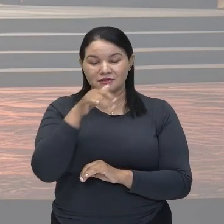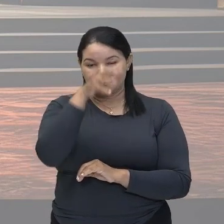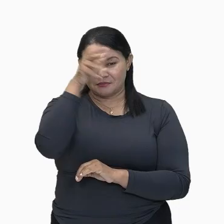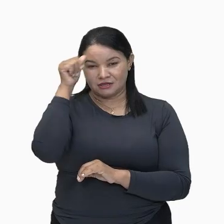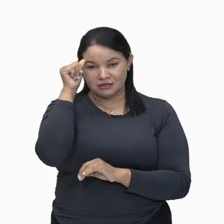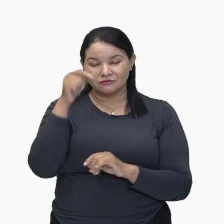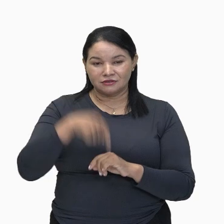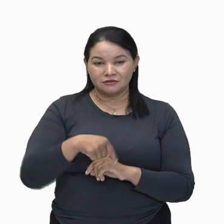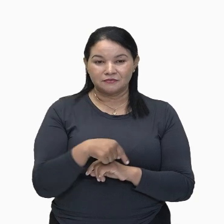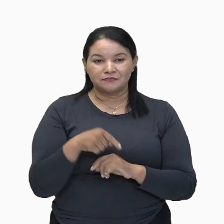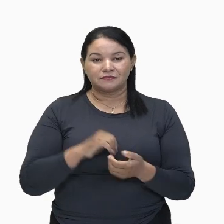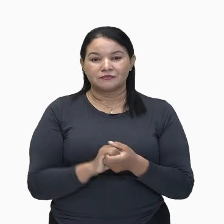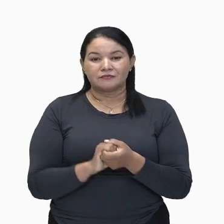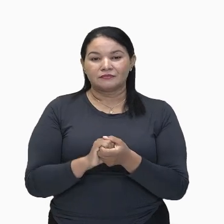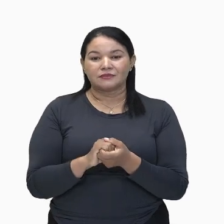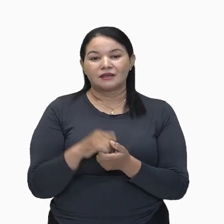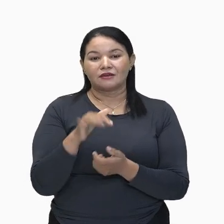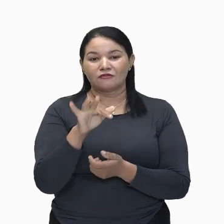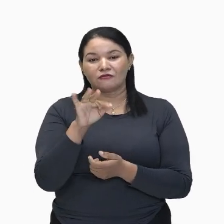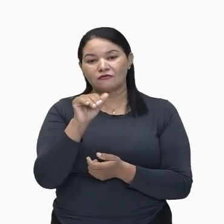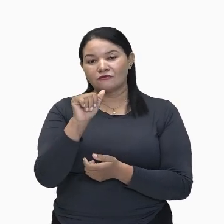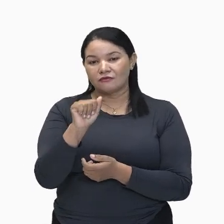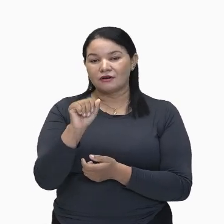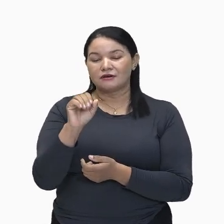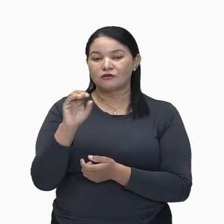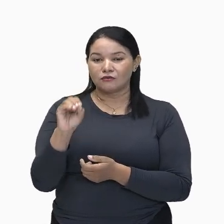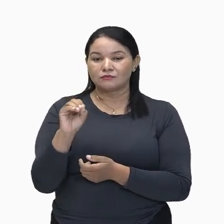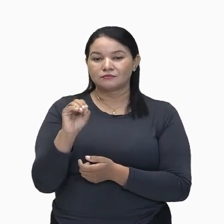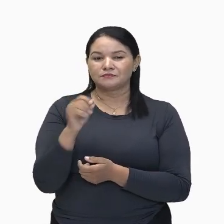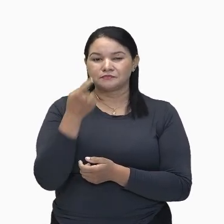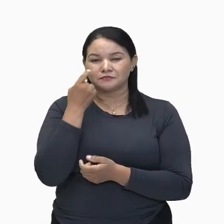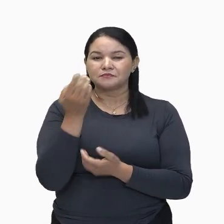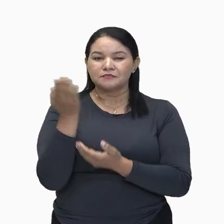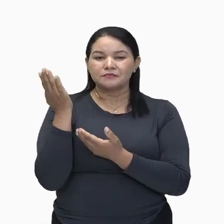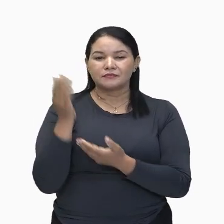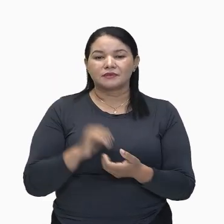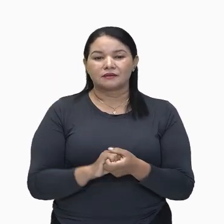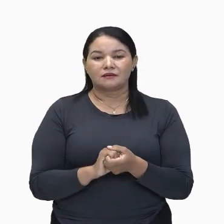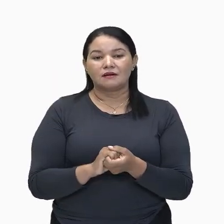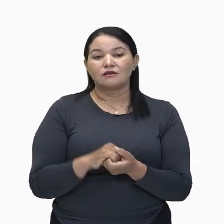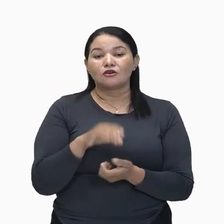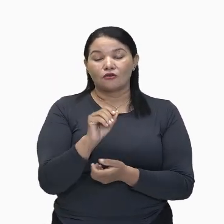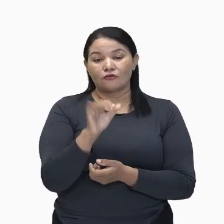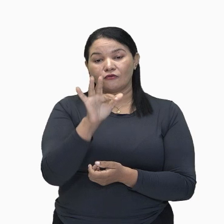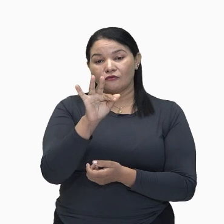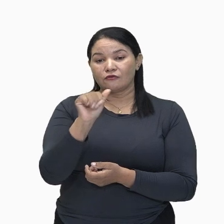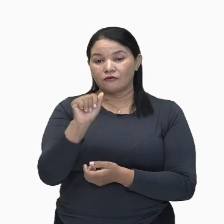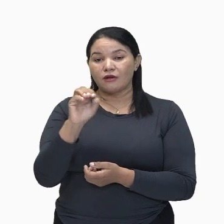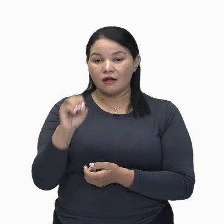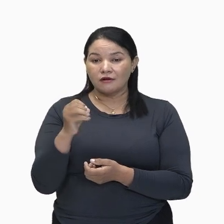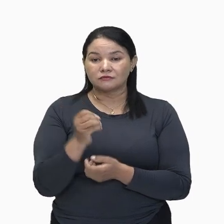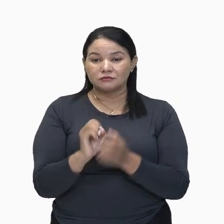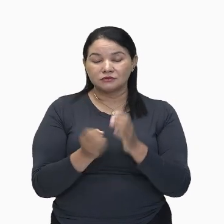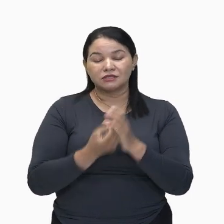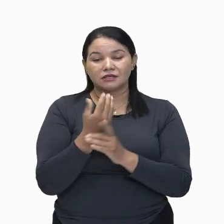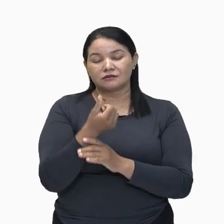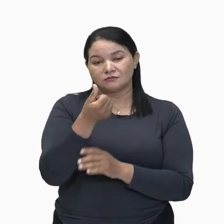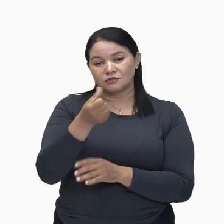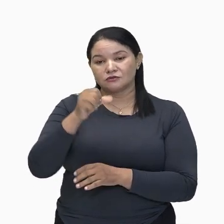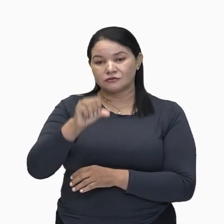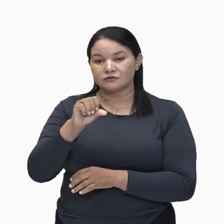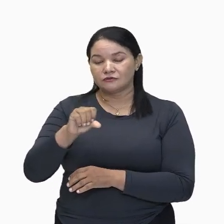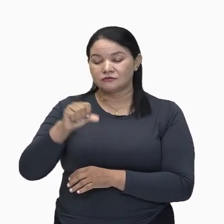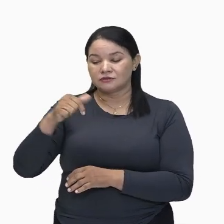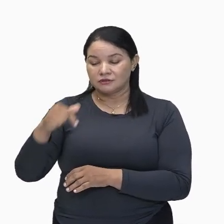Festival Amazonas de Ópera. Bem, o Festival Amazonas de Ópera, FAO, ele foi criado em